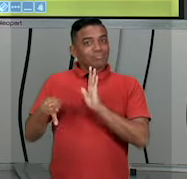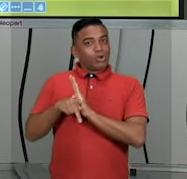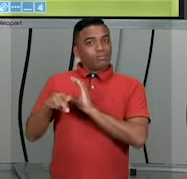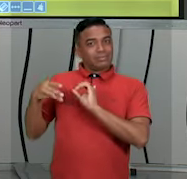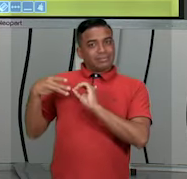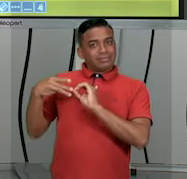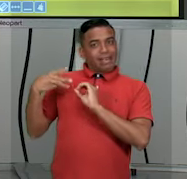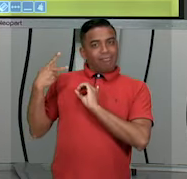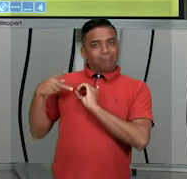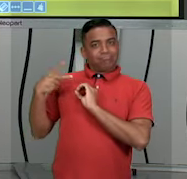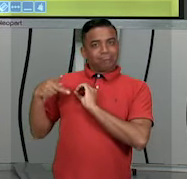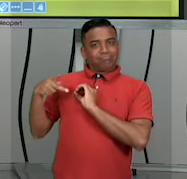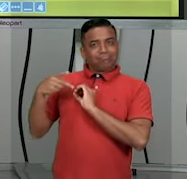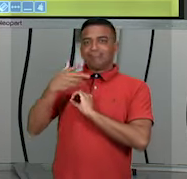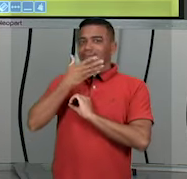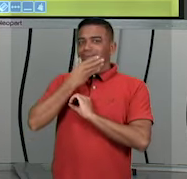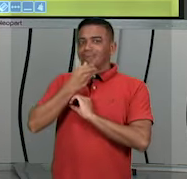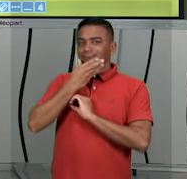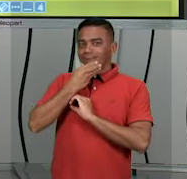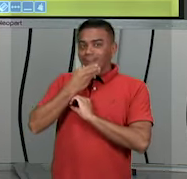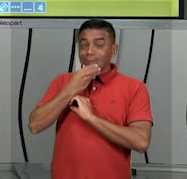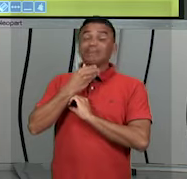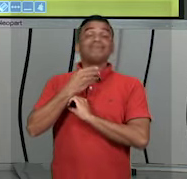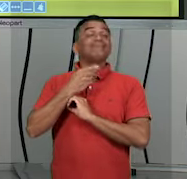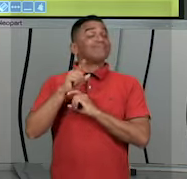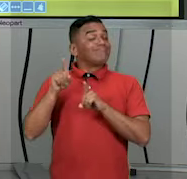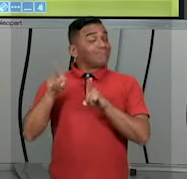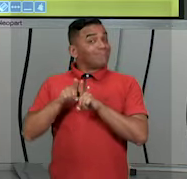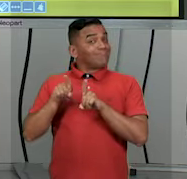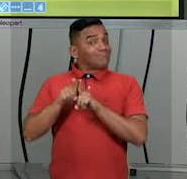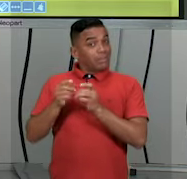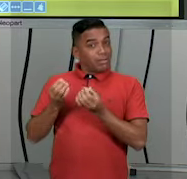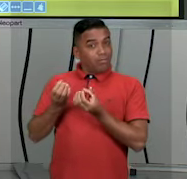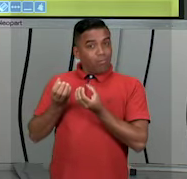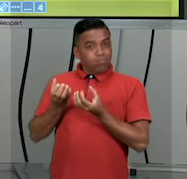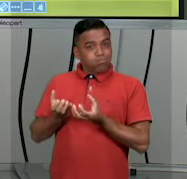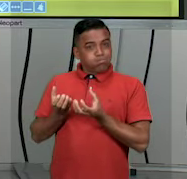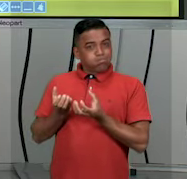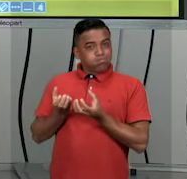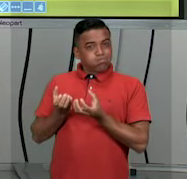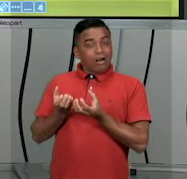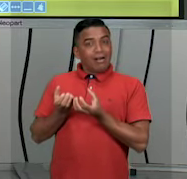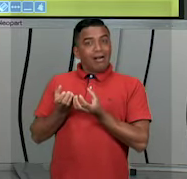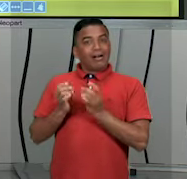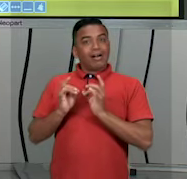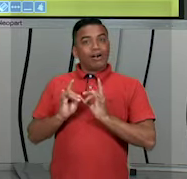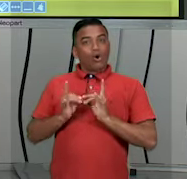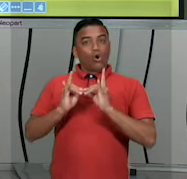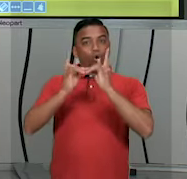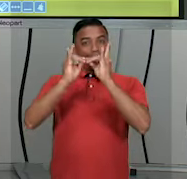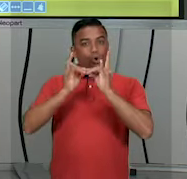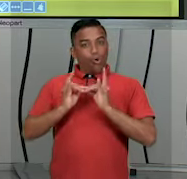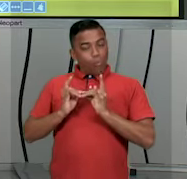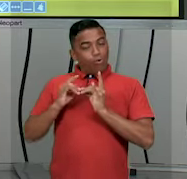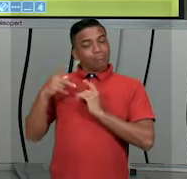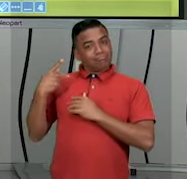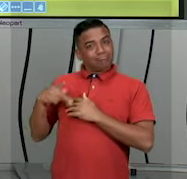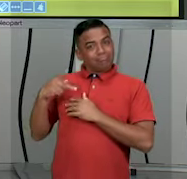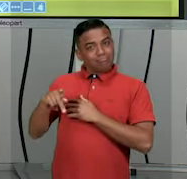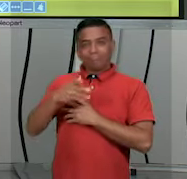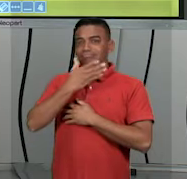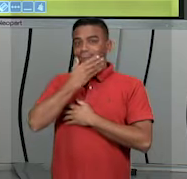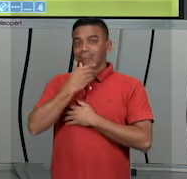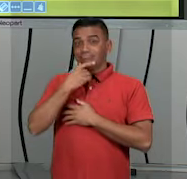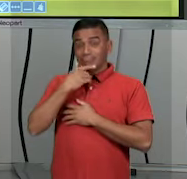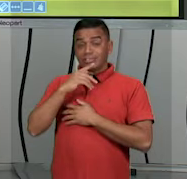reprodutoras masculinas, ele também vai produzir hormônios masculinos. E